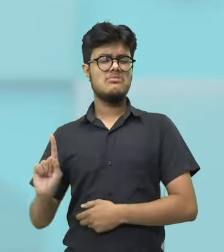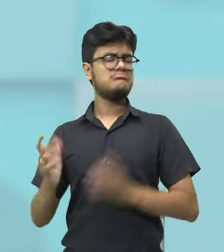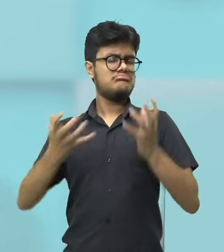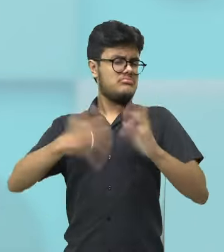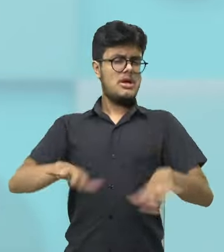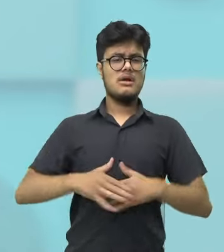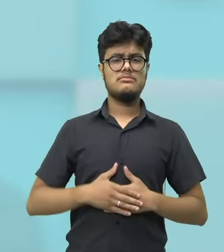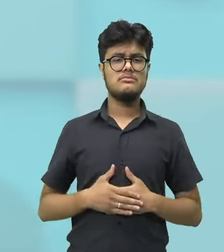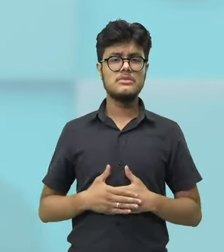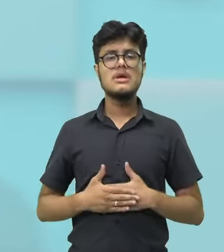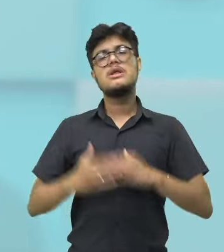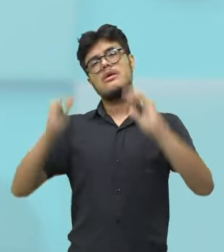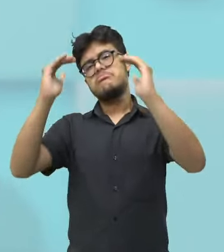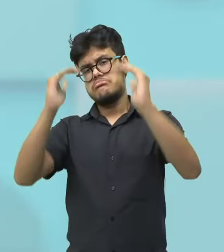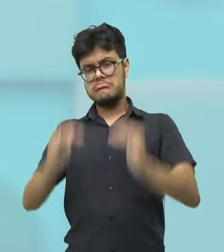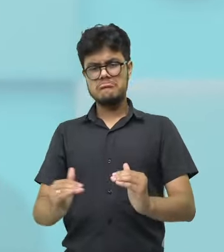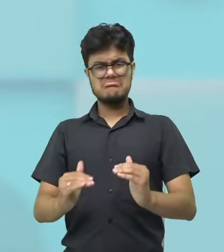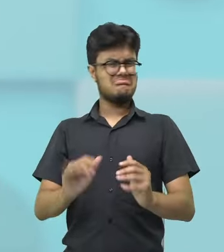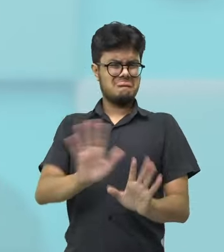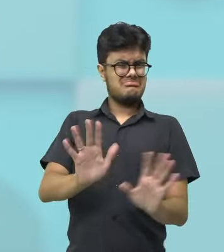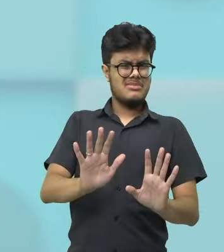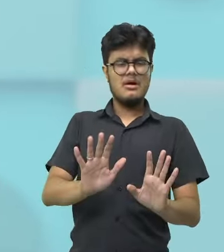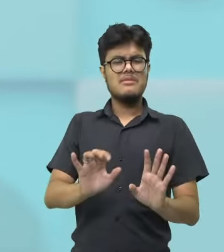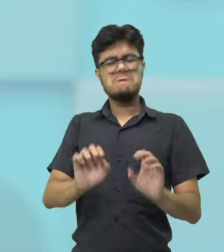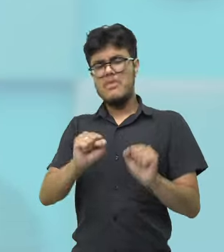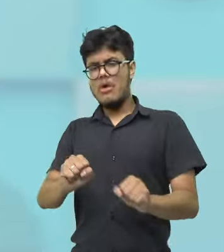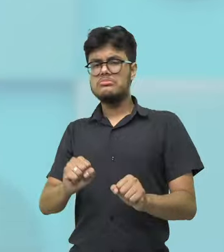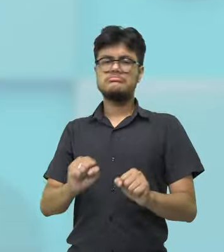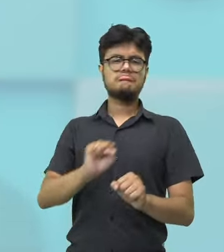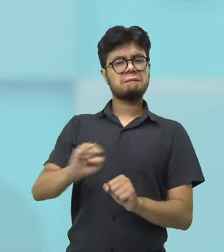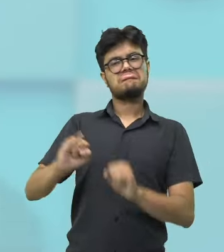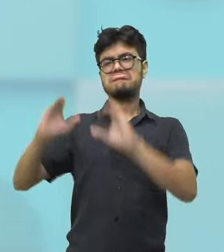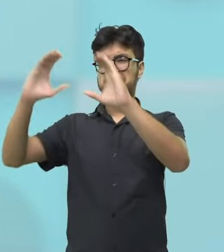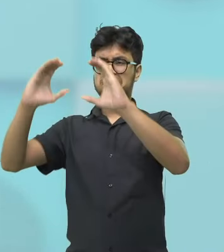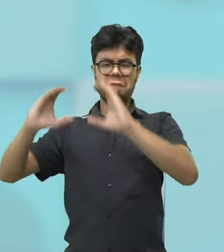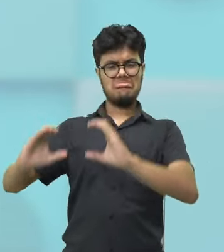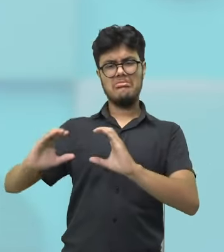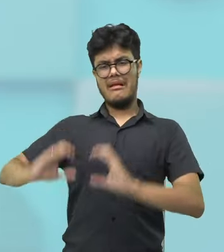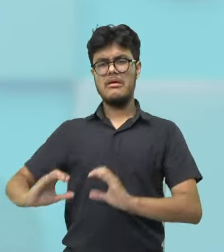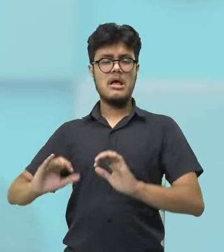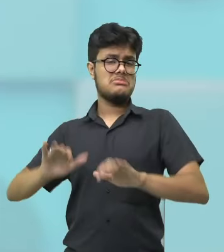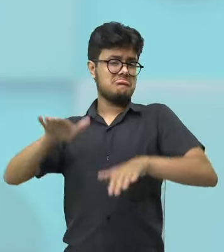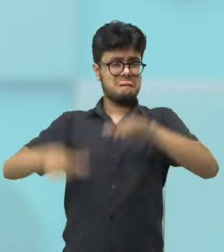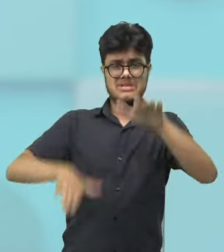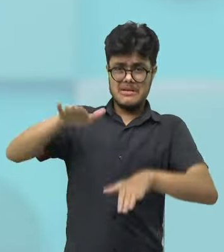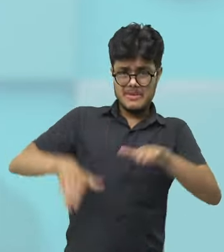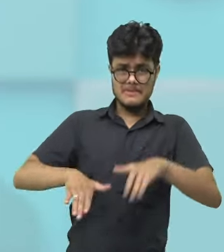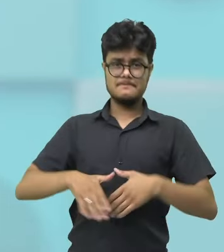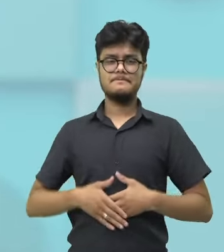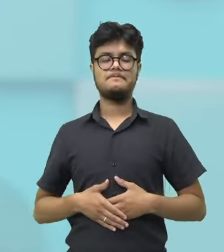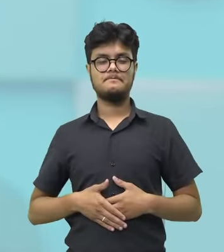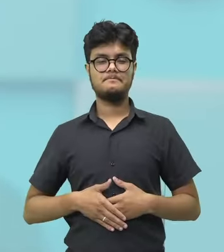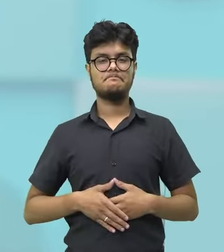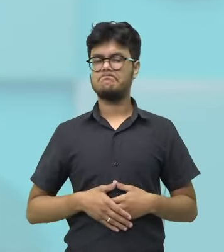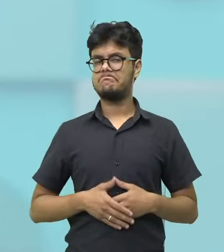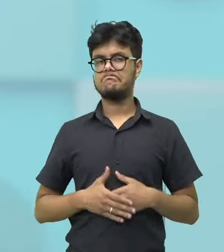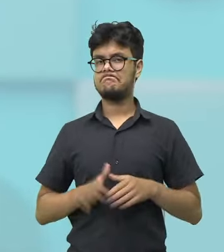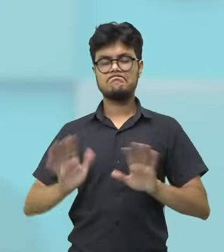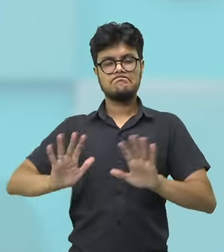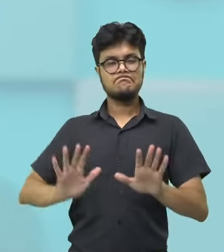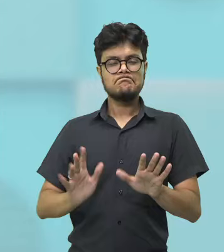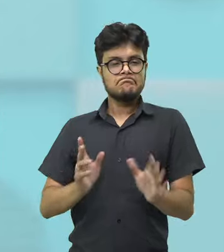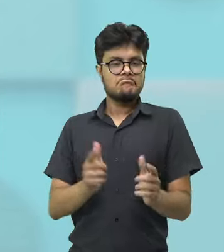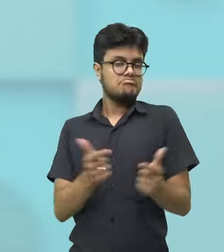não vou verificar a quantidade de sílabas poéticas. Não vou me preocupar com